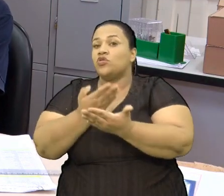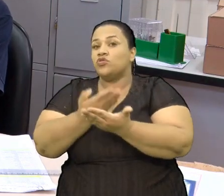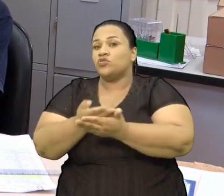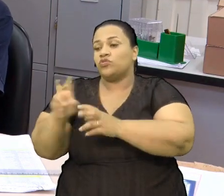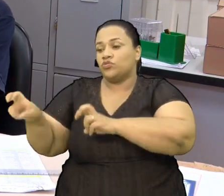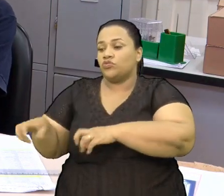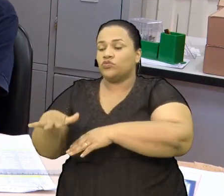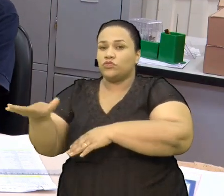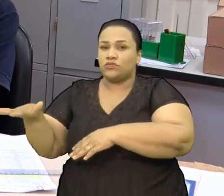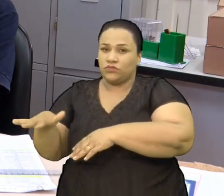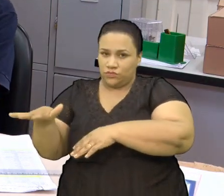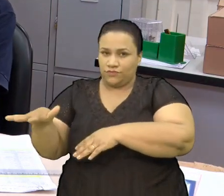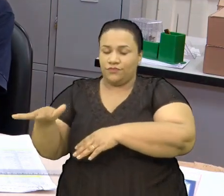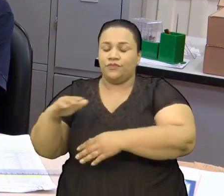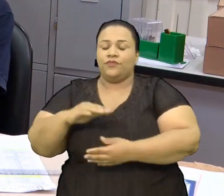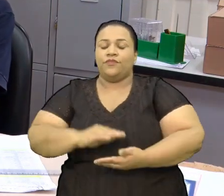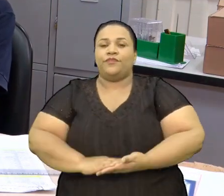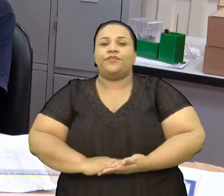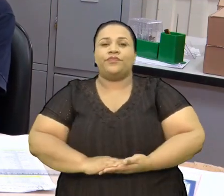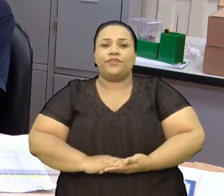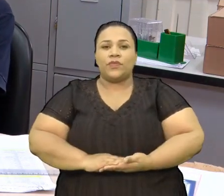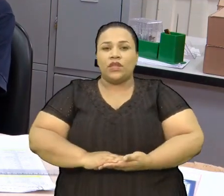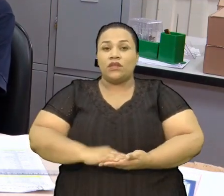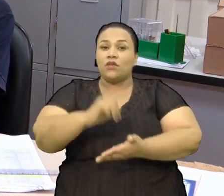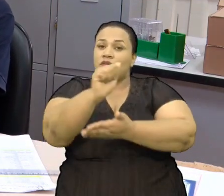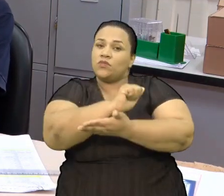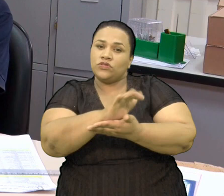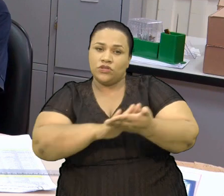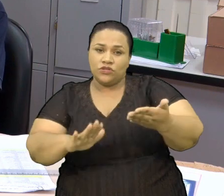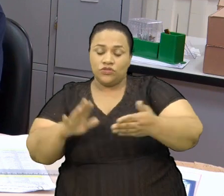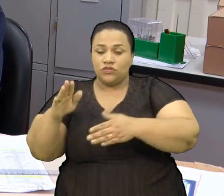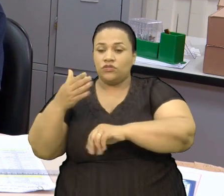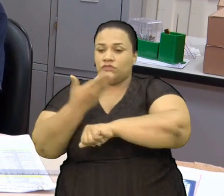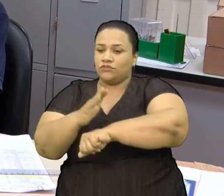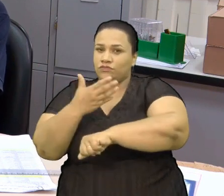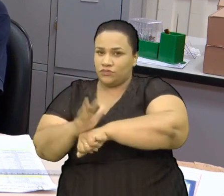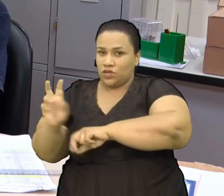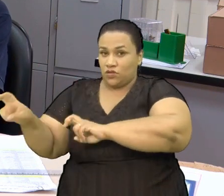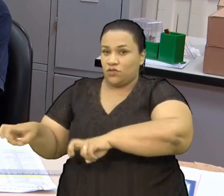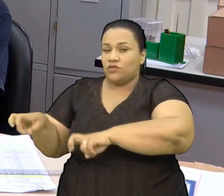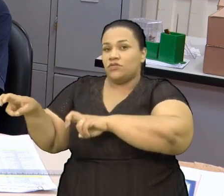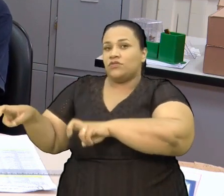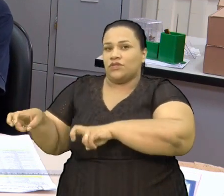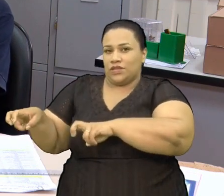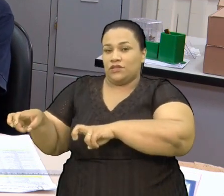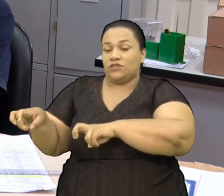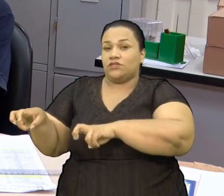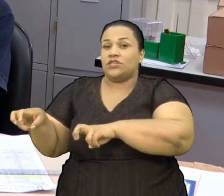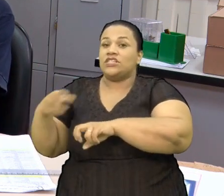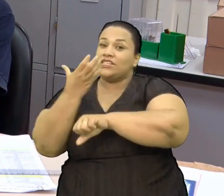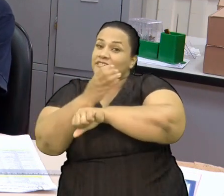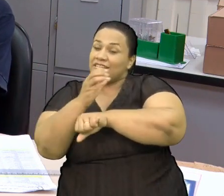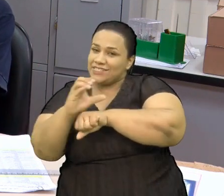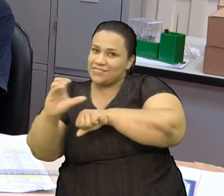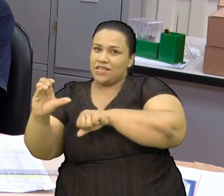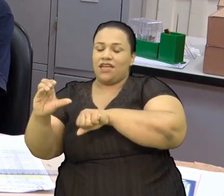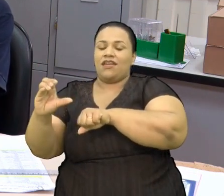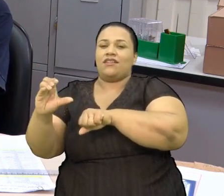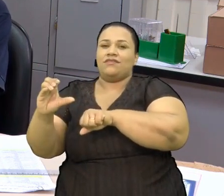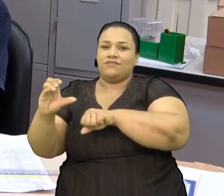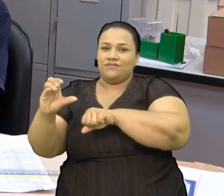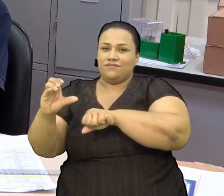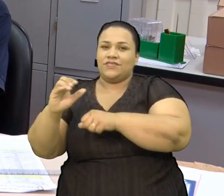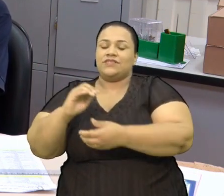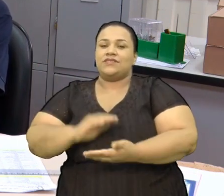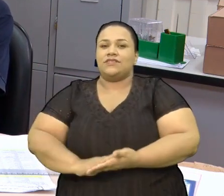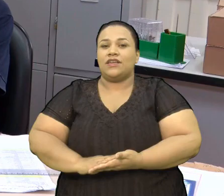expressão corporal Temos as atividades agrícolas e zootécnicas Que os alunos executam aulas